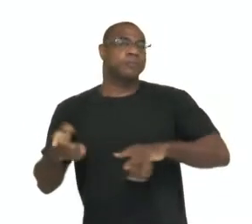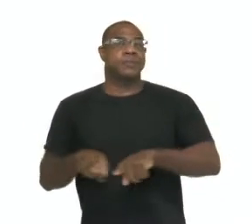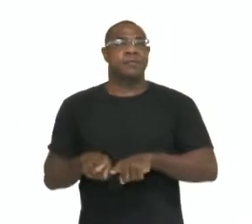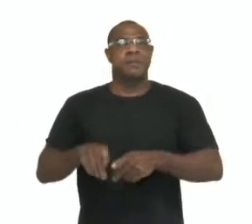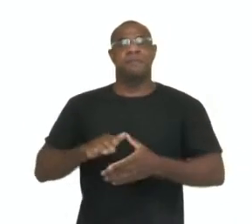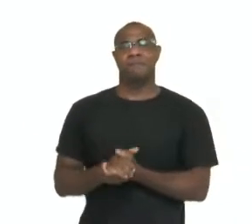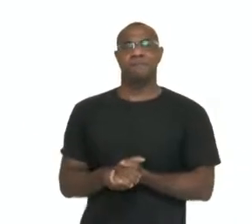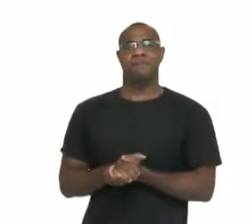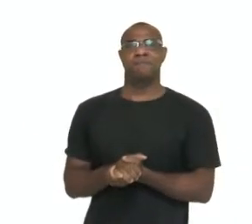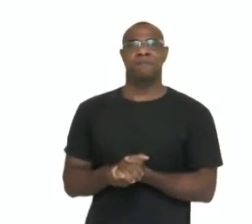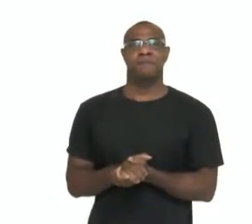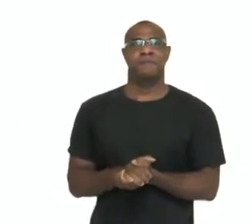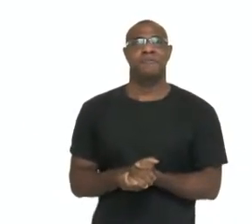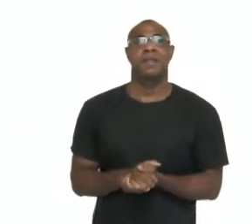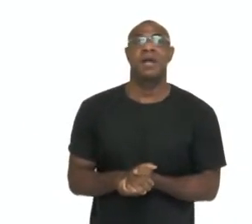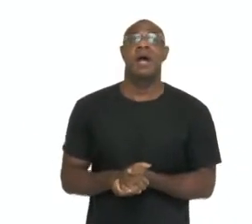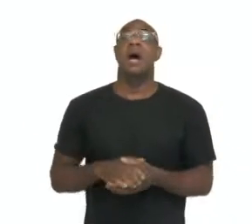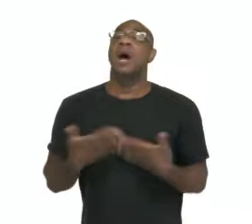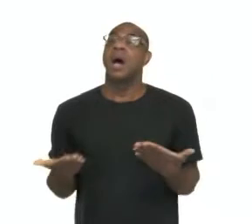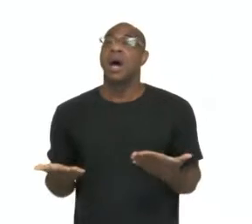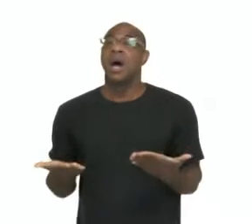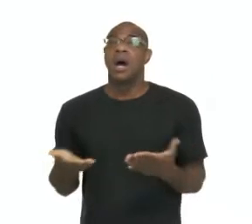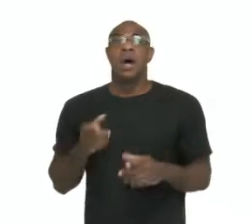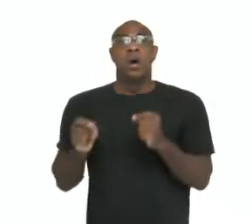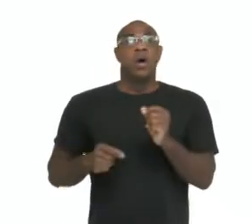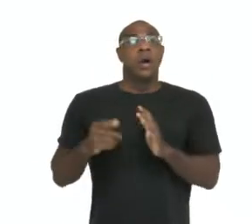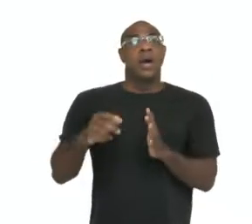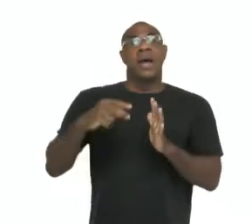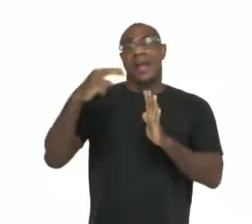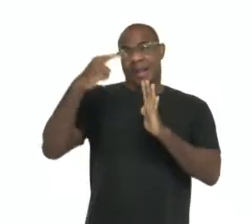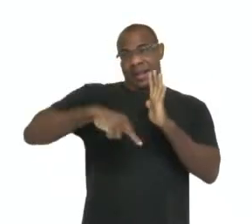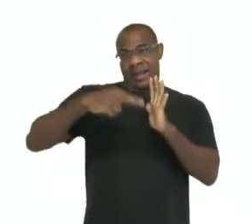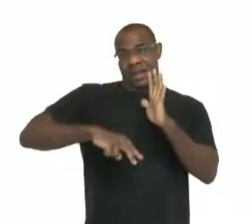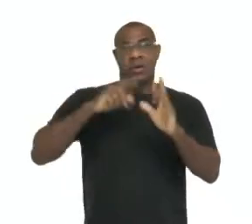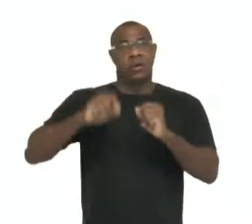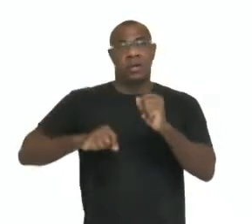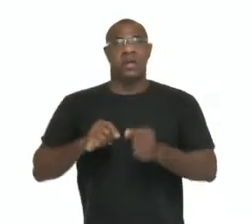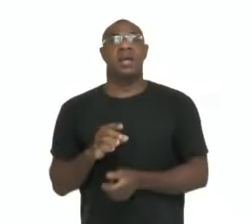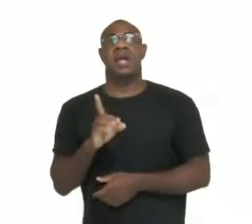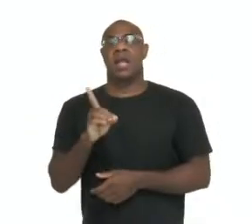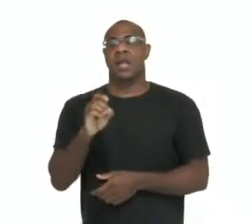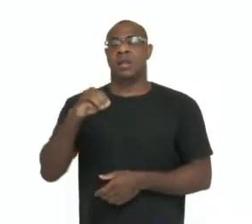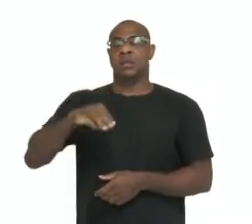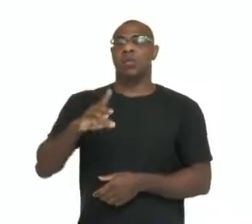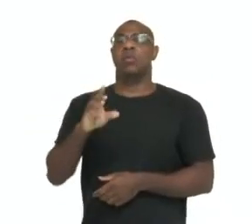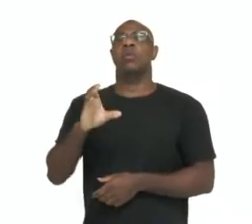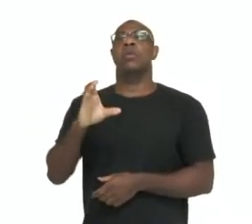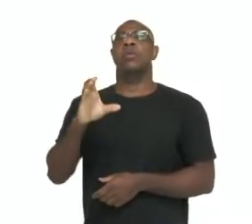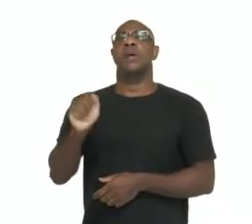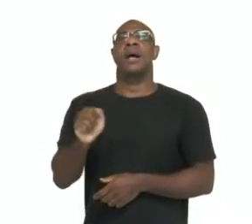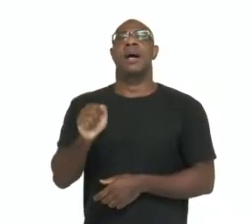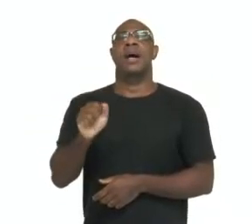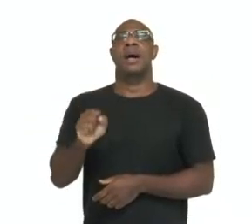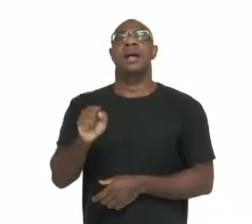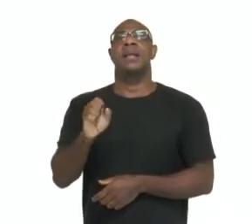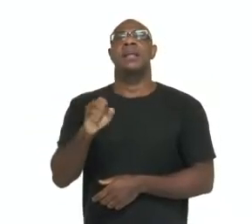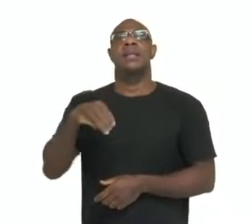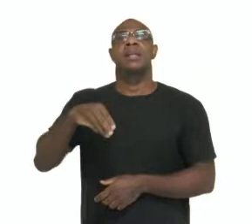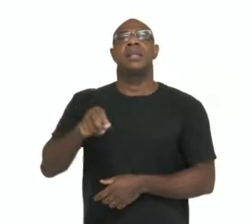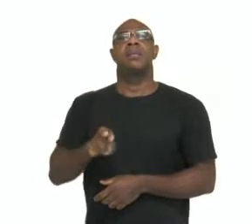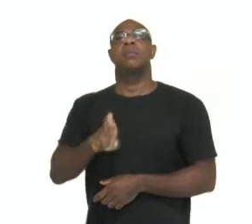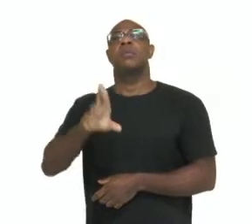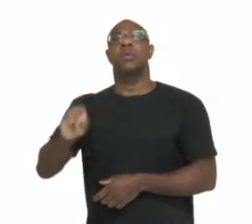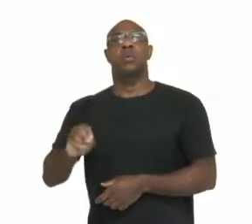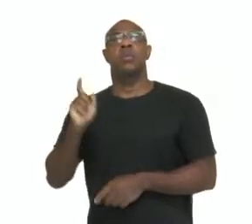contemporâneo. A questão do livro, Dom Casmurro, de Machado de Assis, é a questão